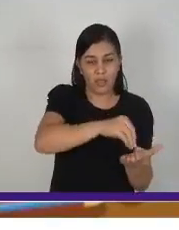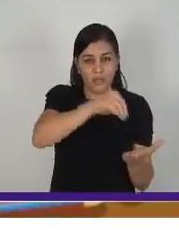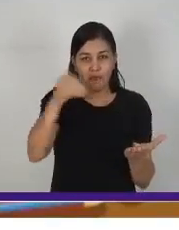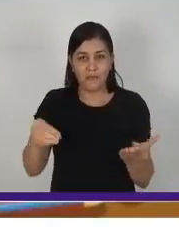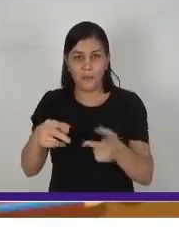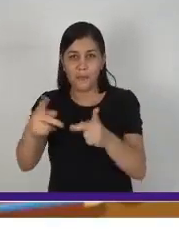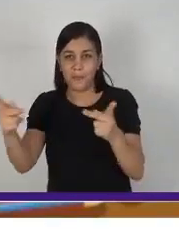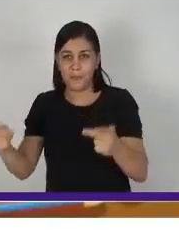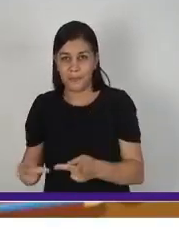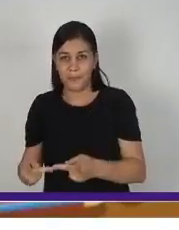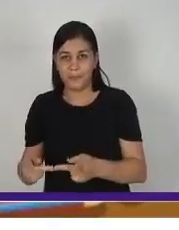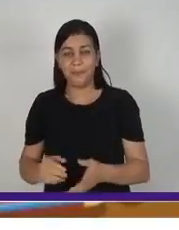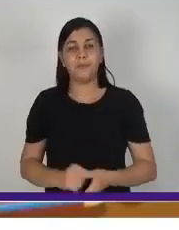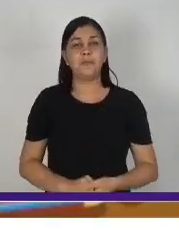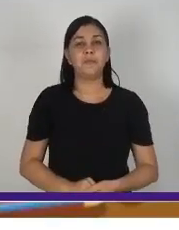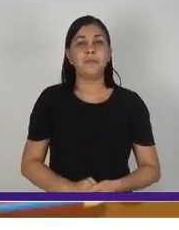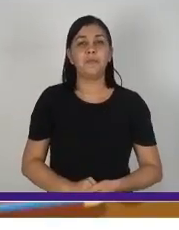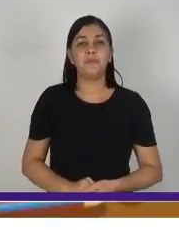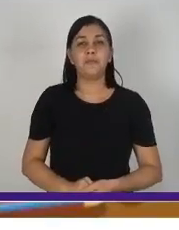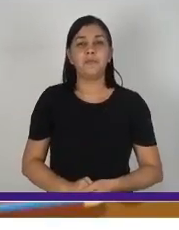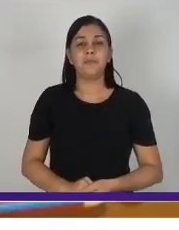Pronto. Assim.